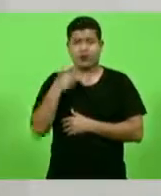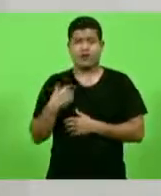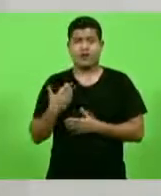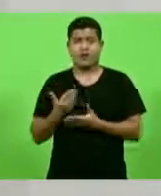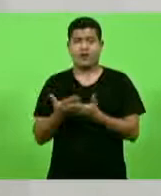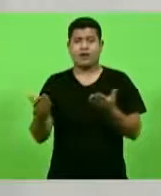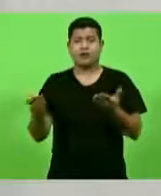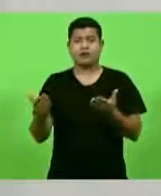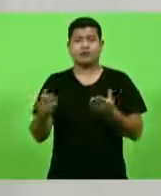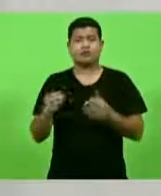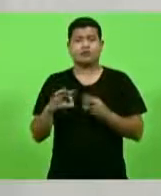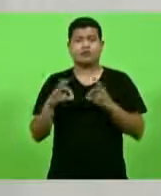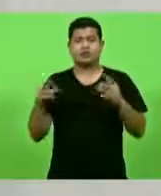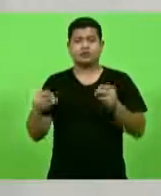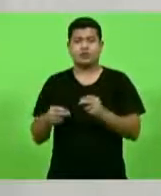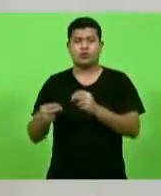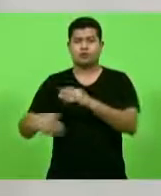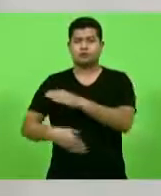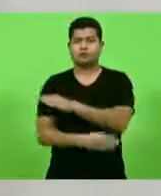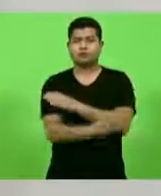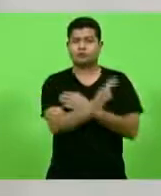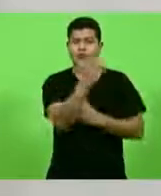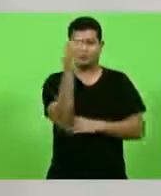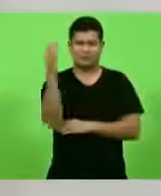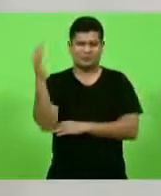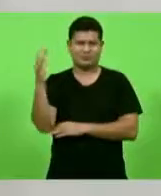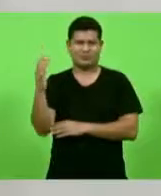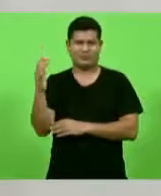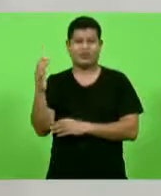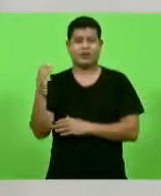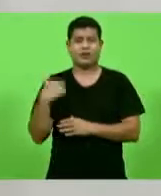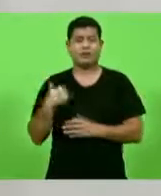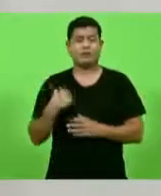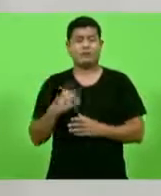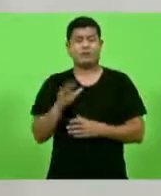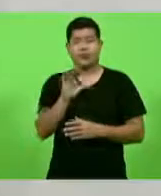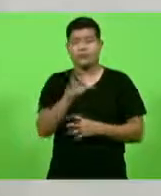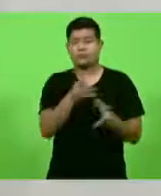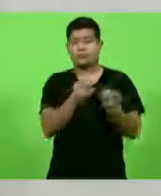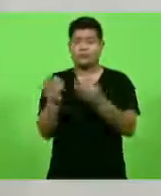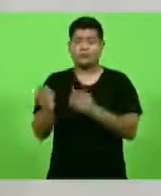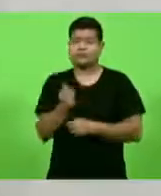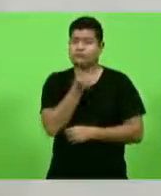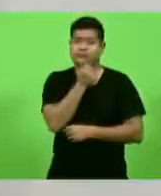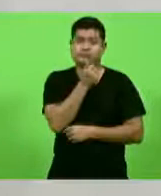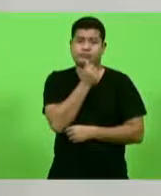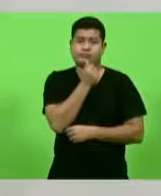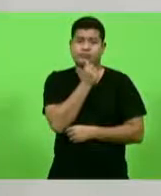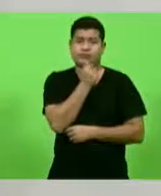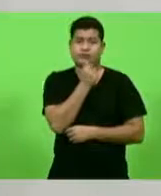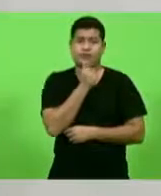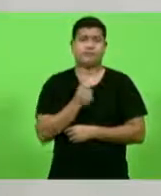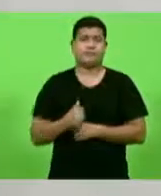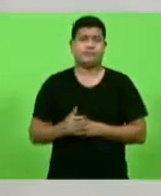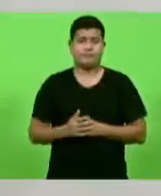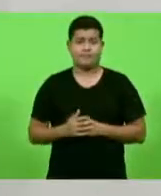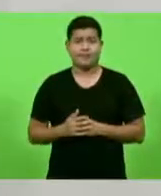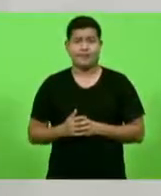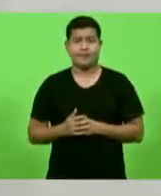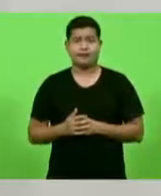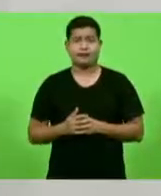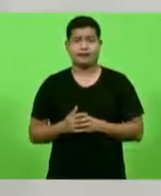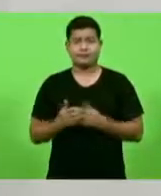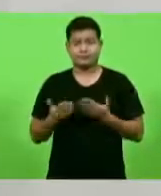Porém, seus feitos ainda não são conhecidos por grande parte dos catarinenses. Nesse